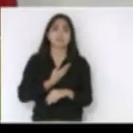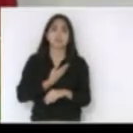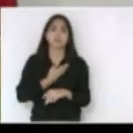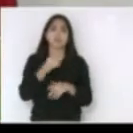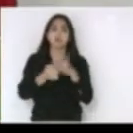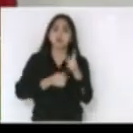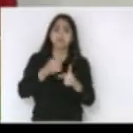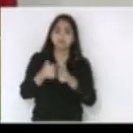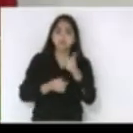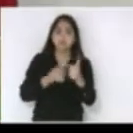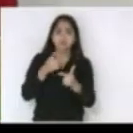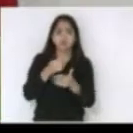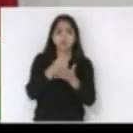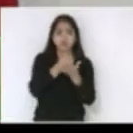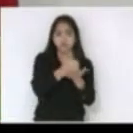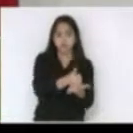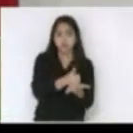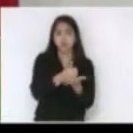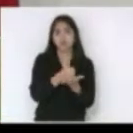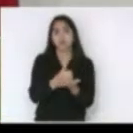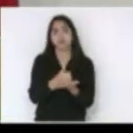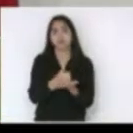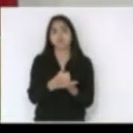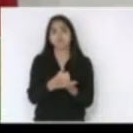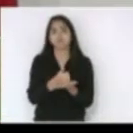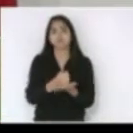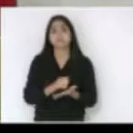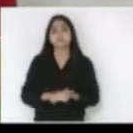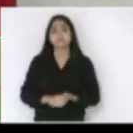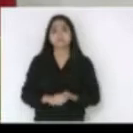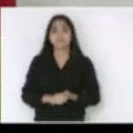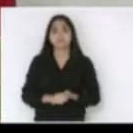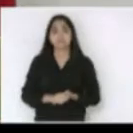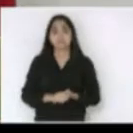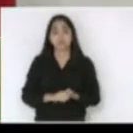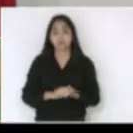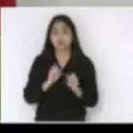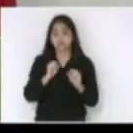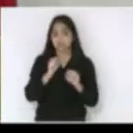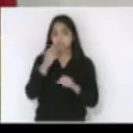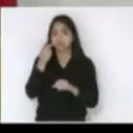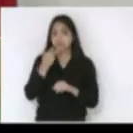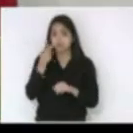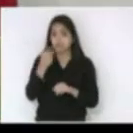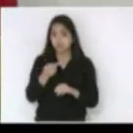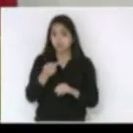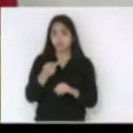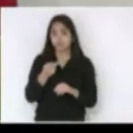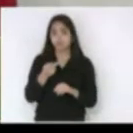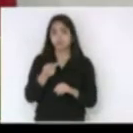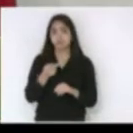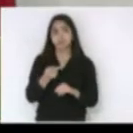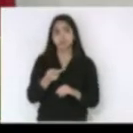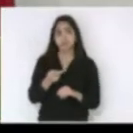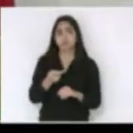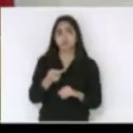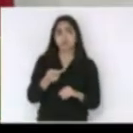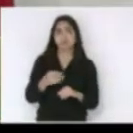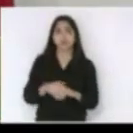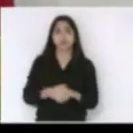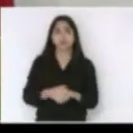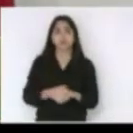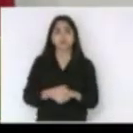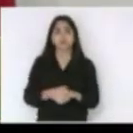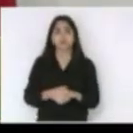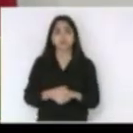colaboradores do hospital Nossa Senhora das Dores posso dizer sim que saí